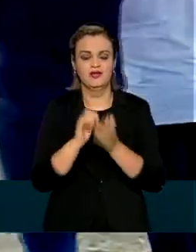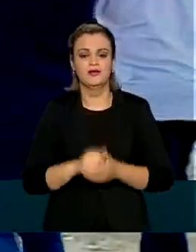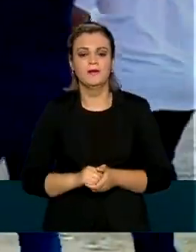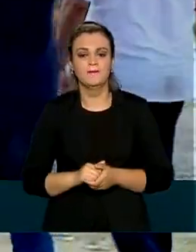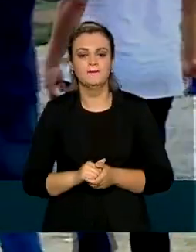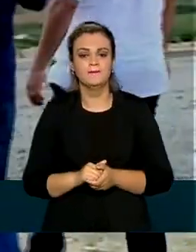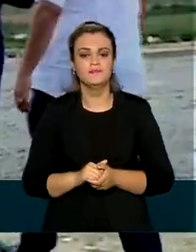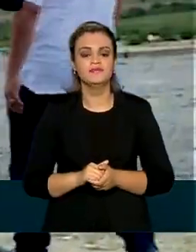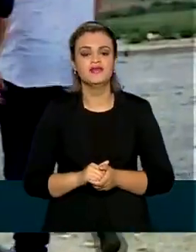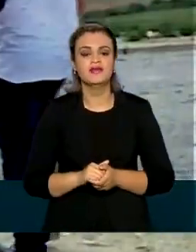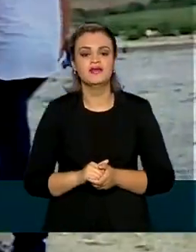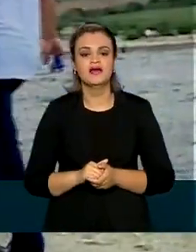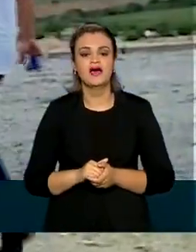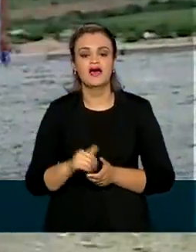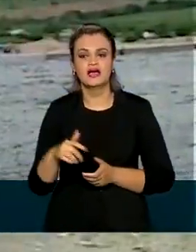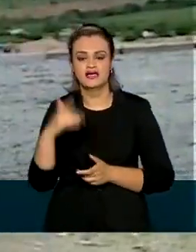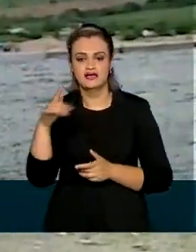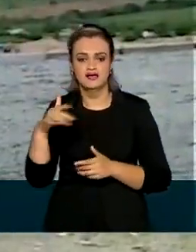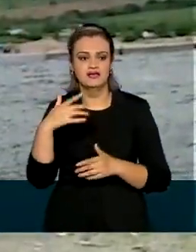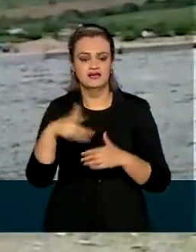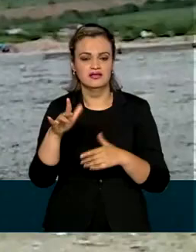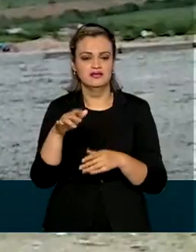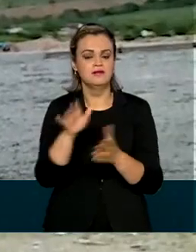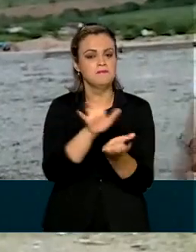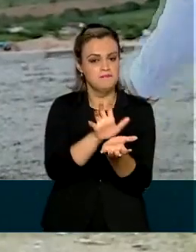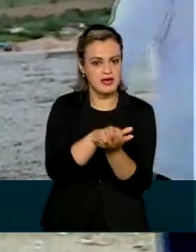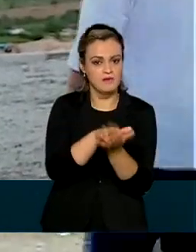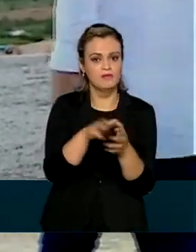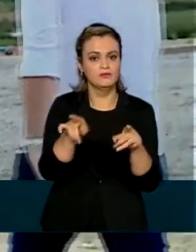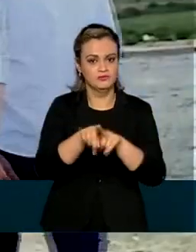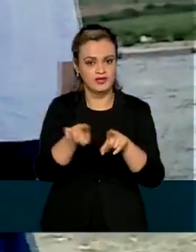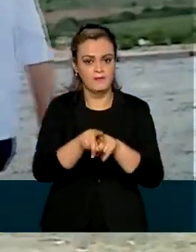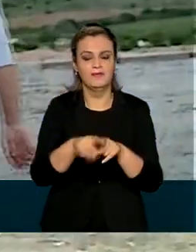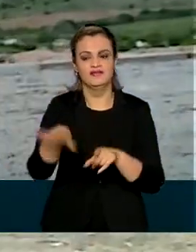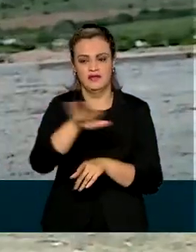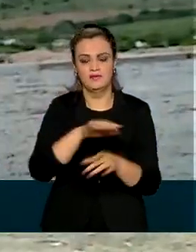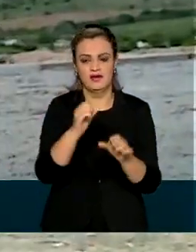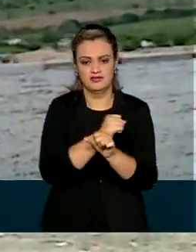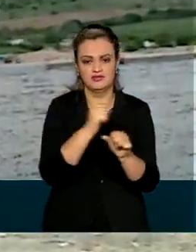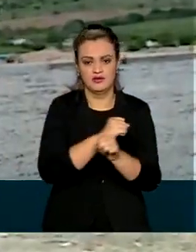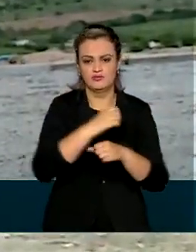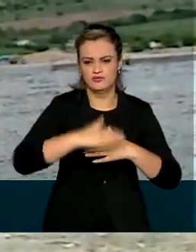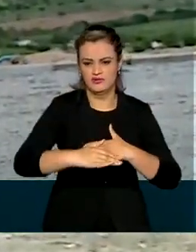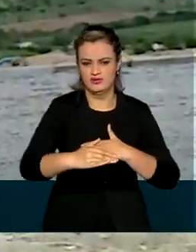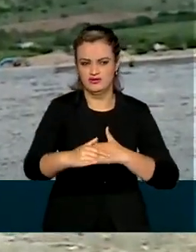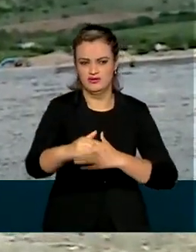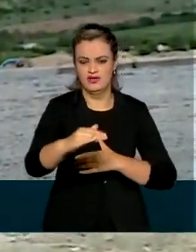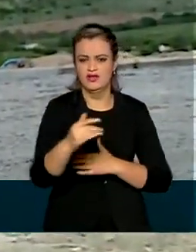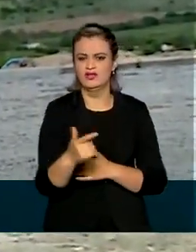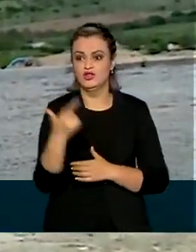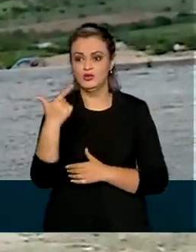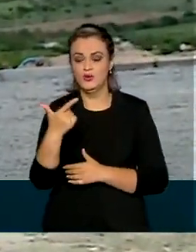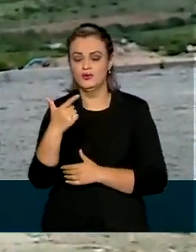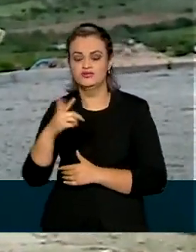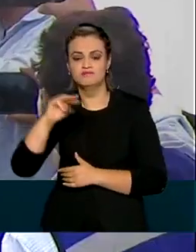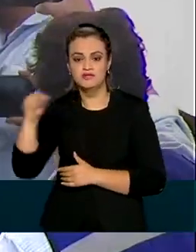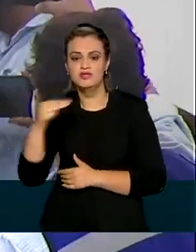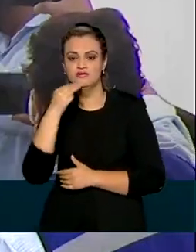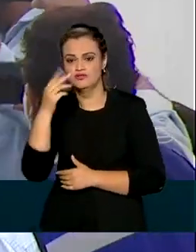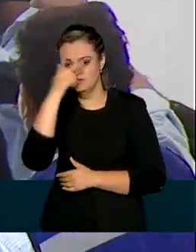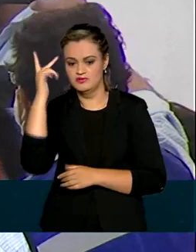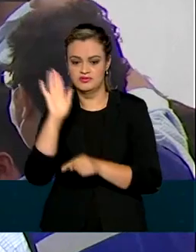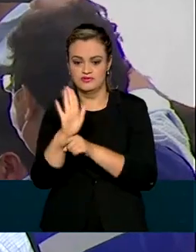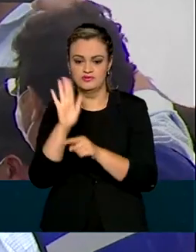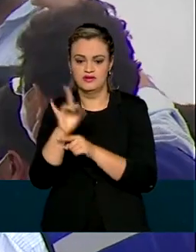Nós estamos com uma obra bem adiantada lá em Pernambuco, que é o canal do Agreste. São quase 2 milhões de pernambucanos que ser atendidos.